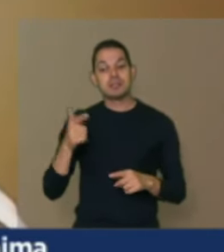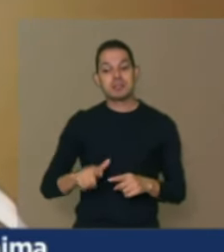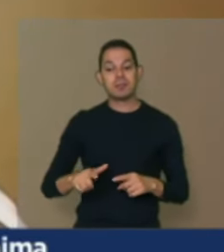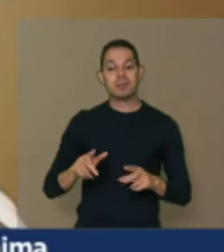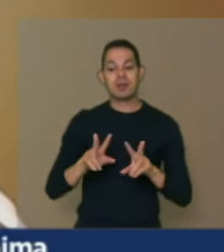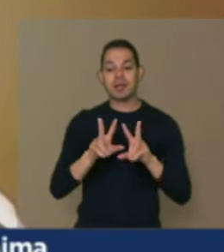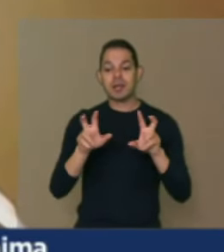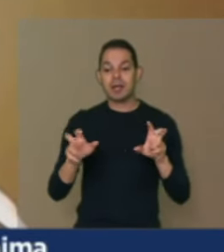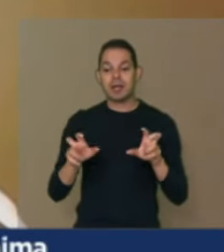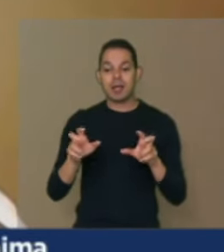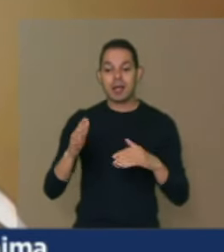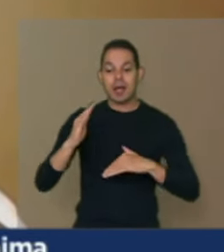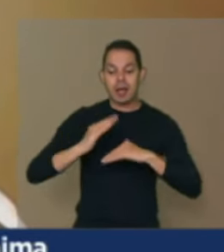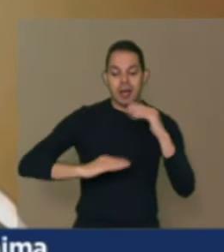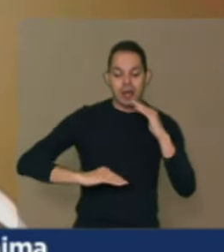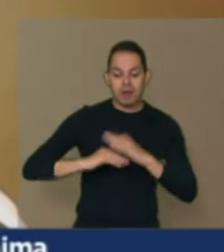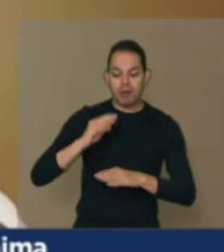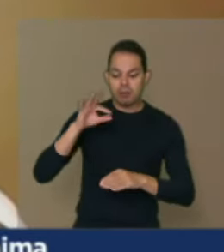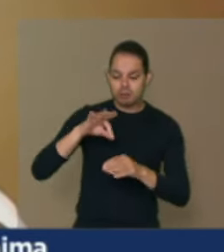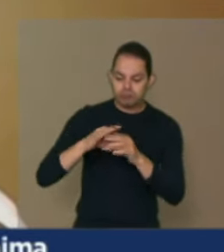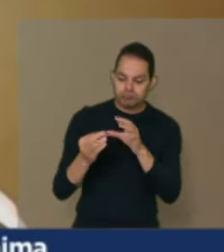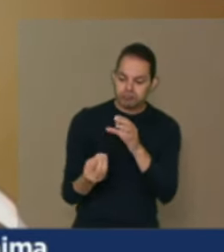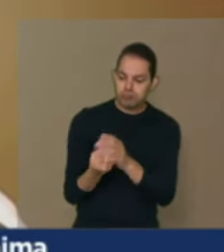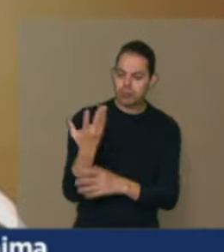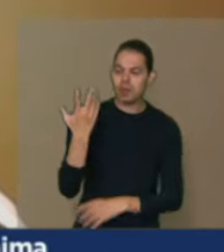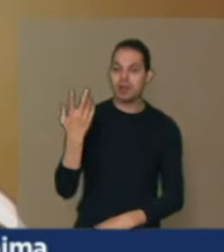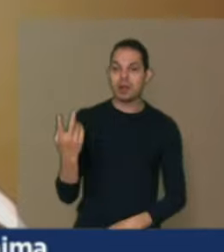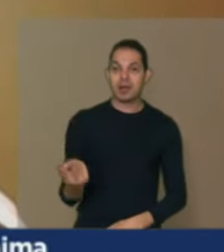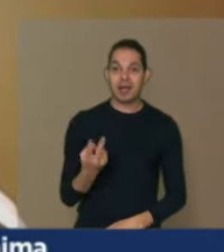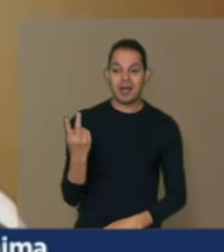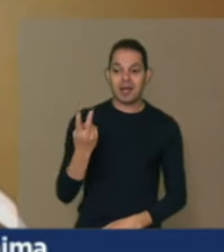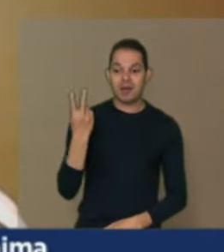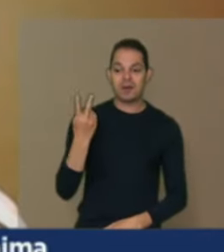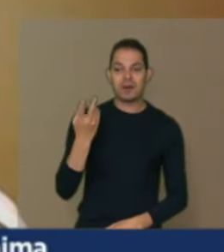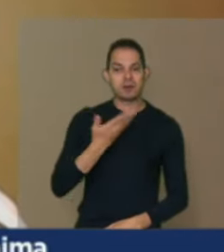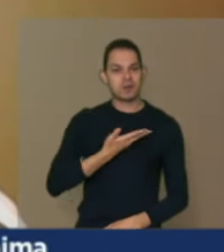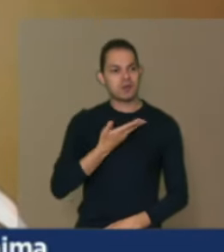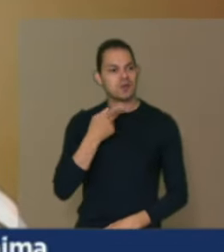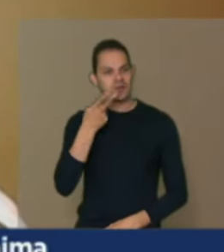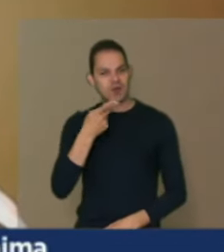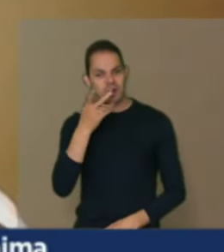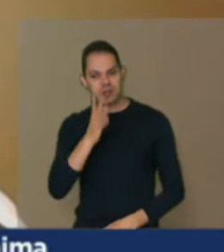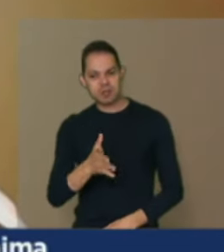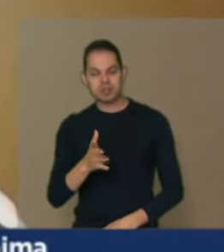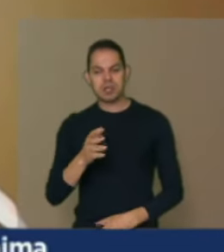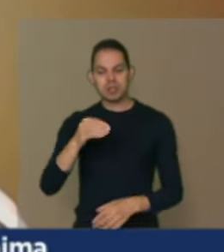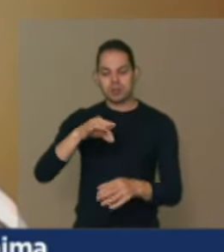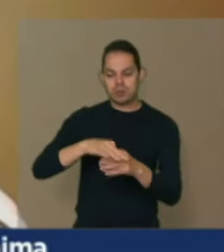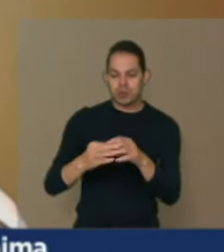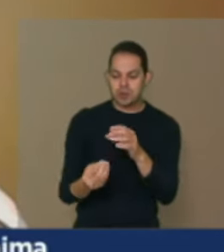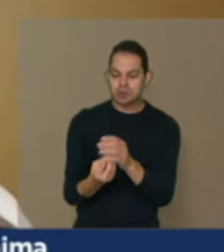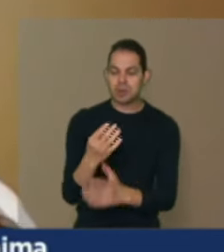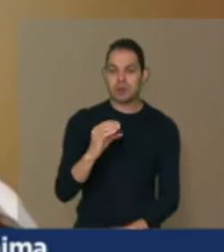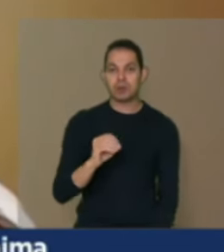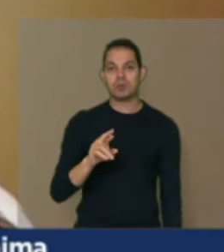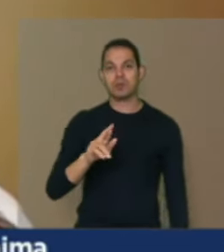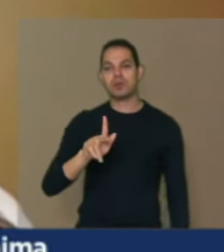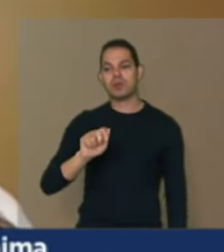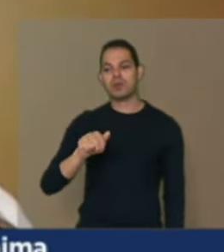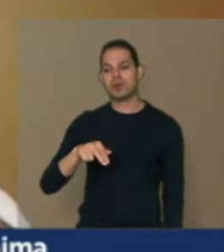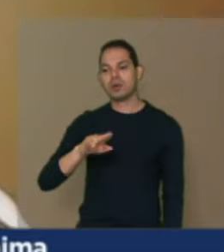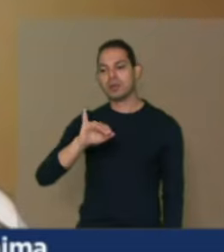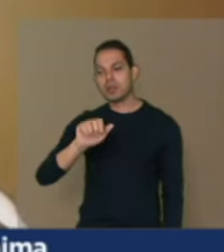produzida a valorização que os nossos colegas falaram sobre a produção orgânica a produção agroecológica todos esses